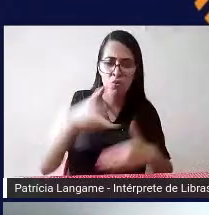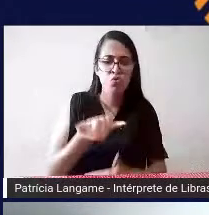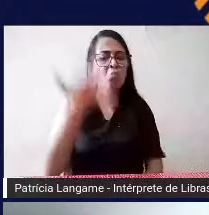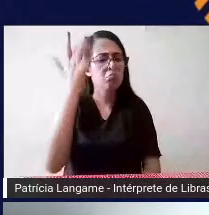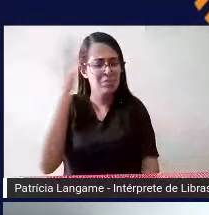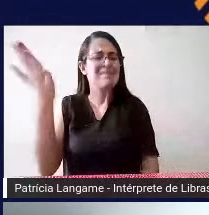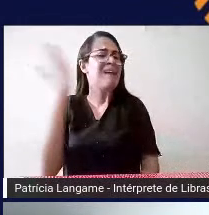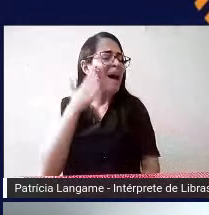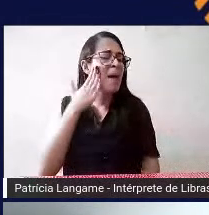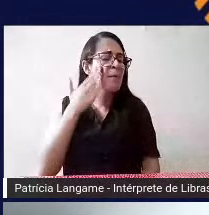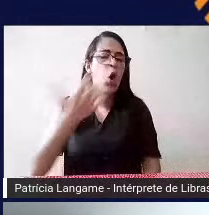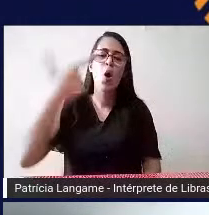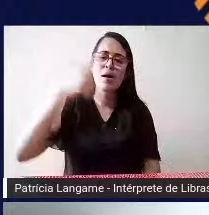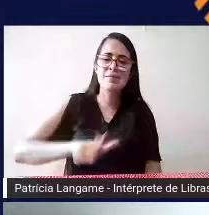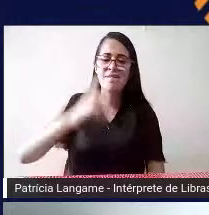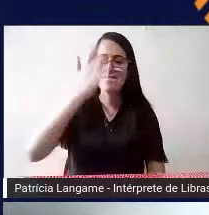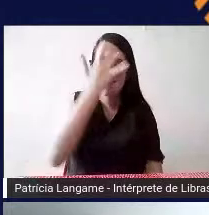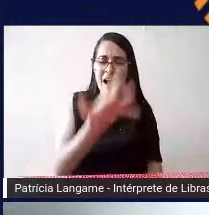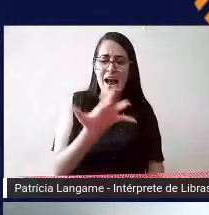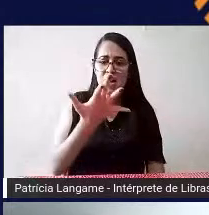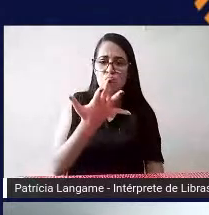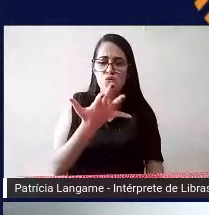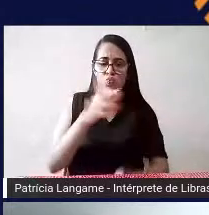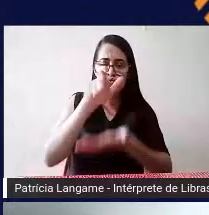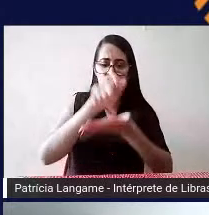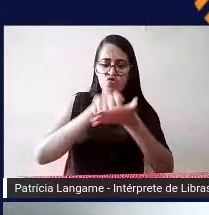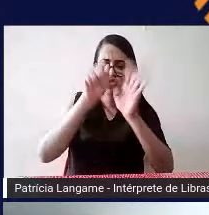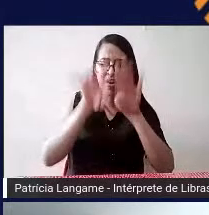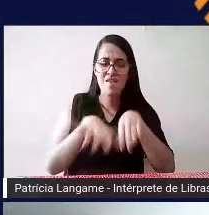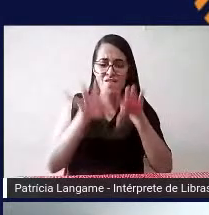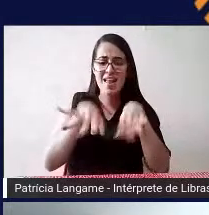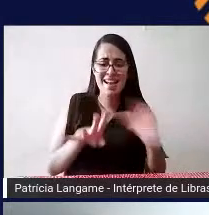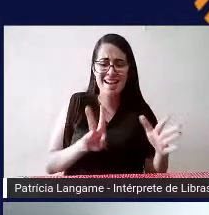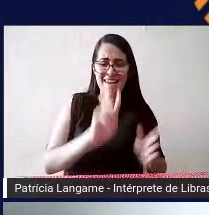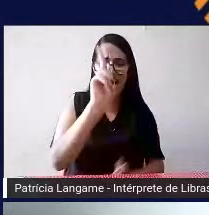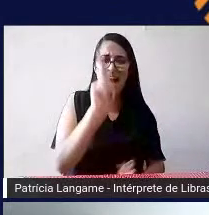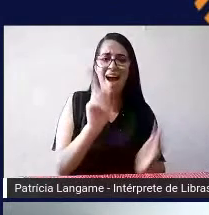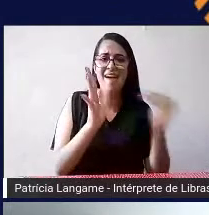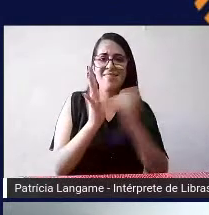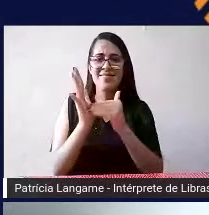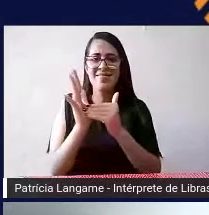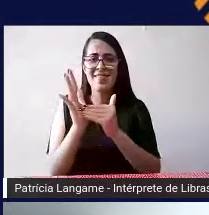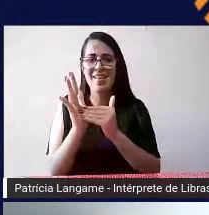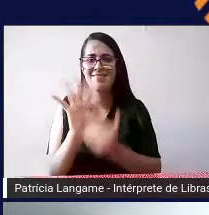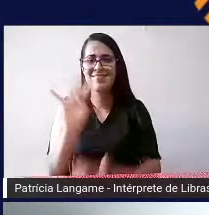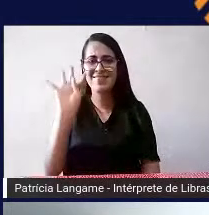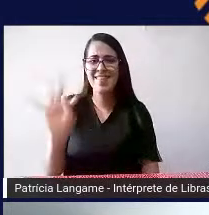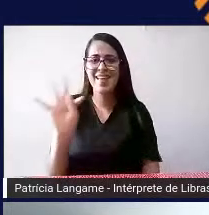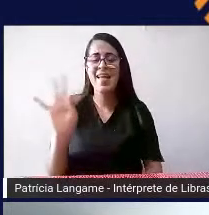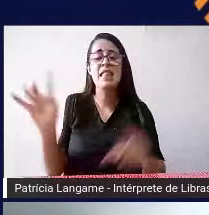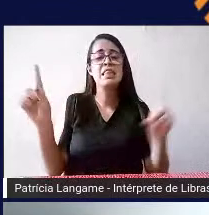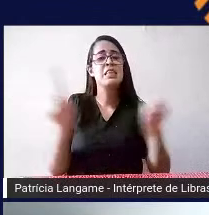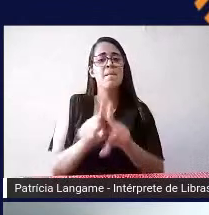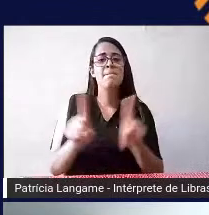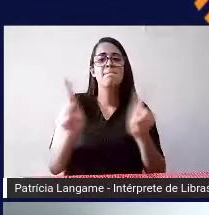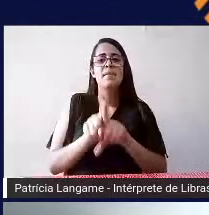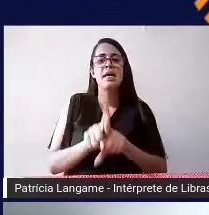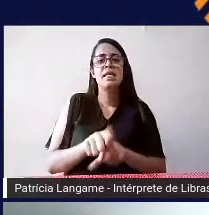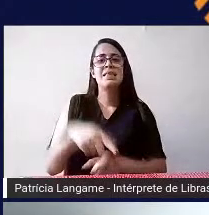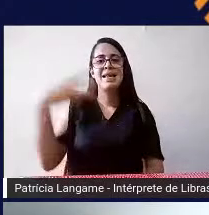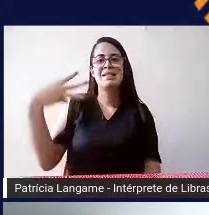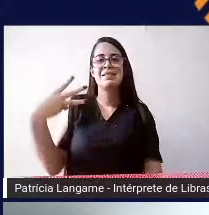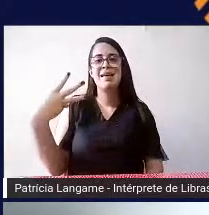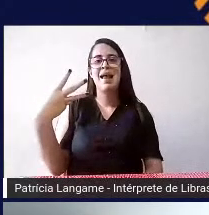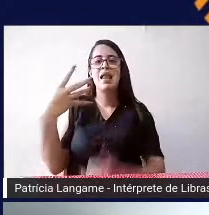consegue facilmente escrever da letra K até a letra T e da mesma forma na terceira linha